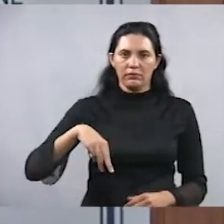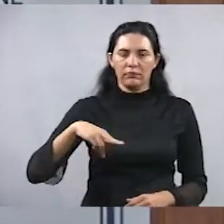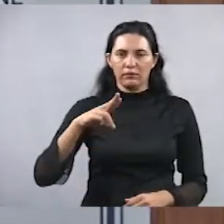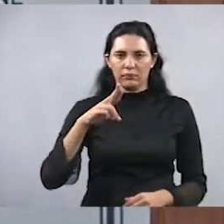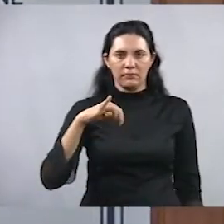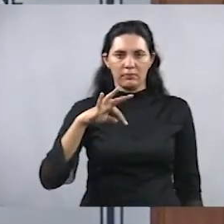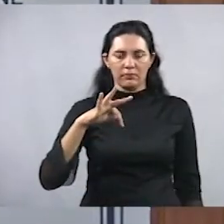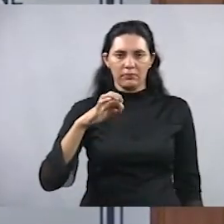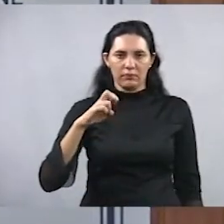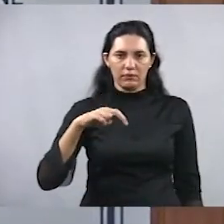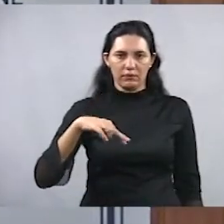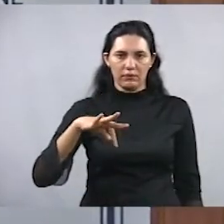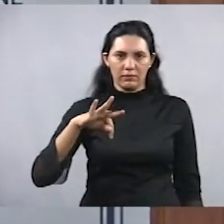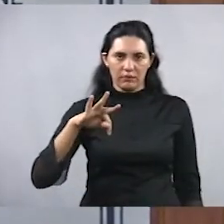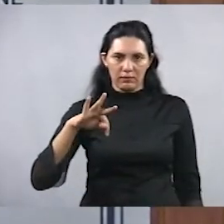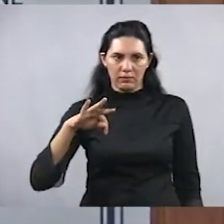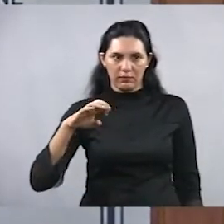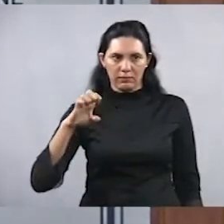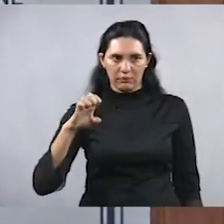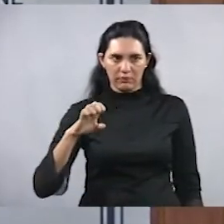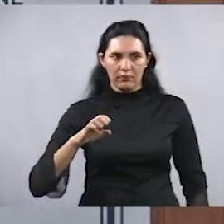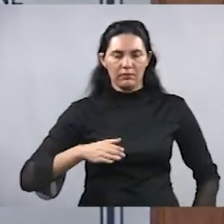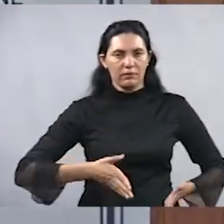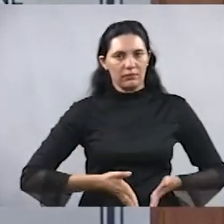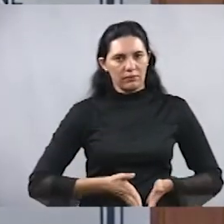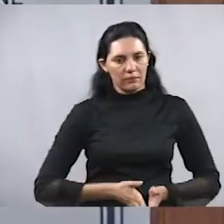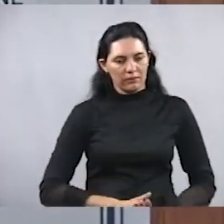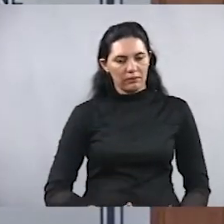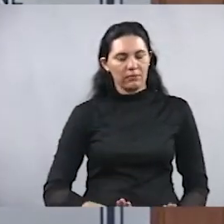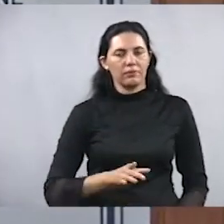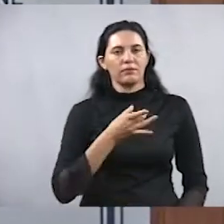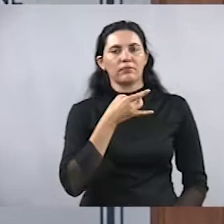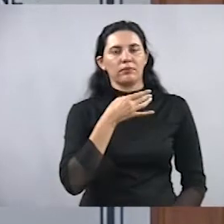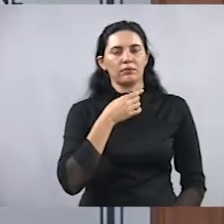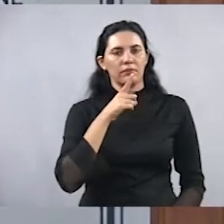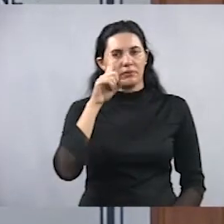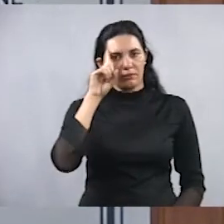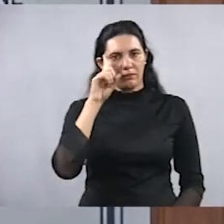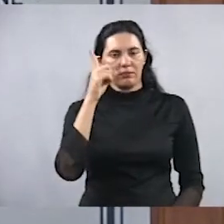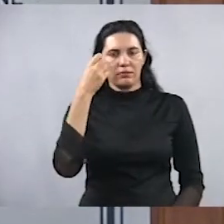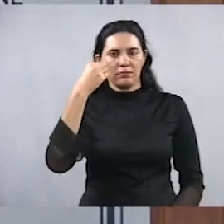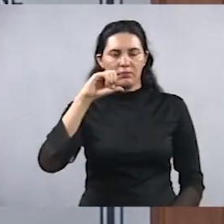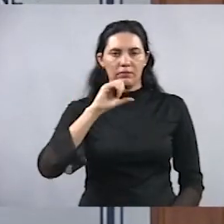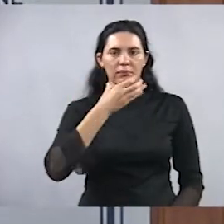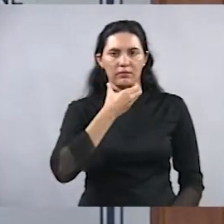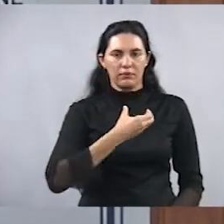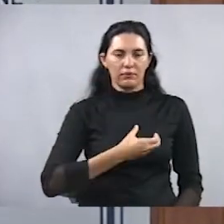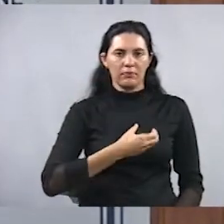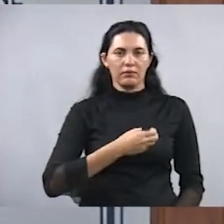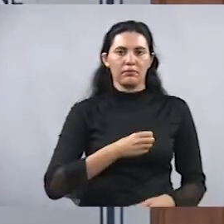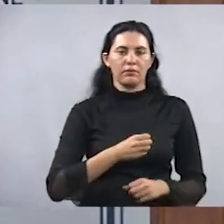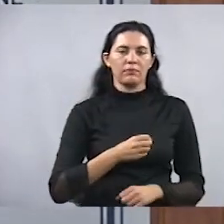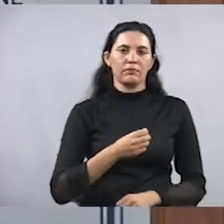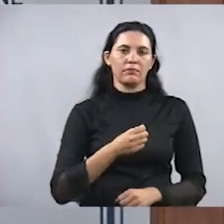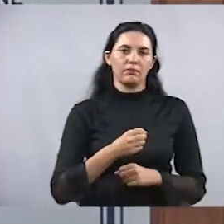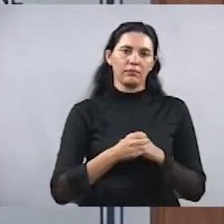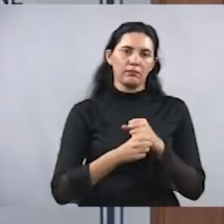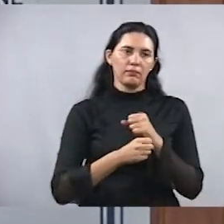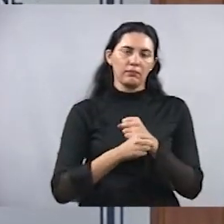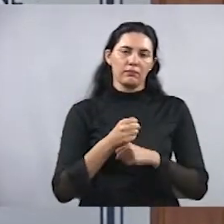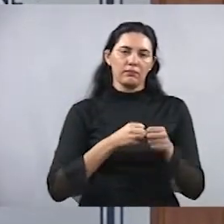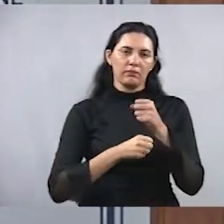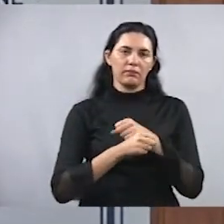nasceu em Marília, 19 de dezembro de 1990. Partiu